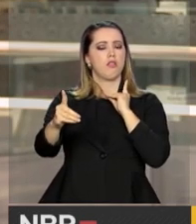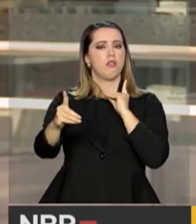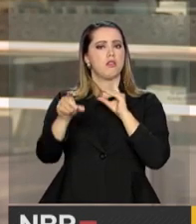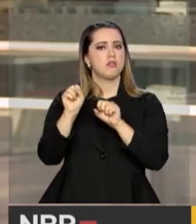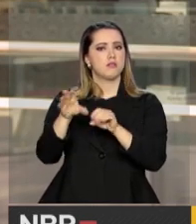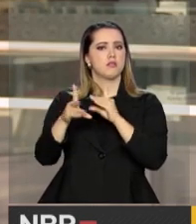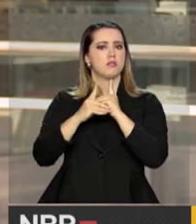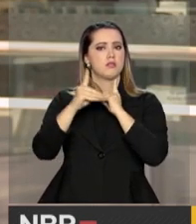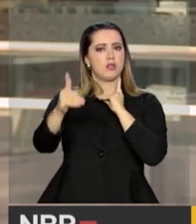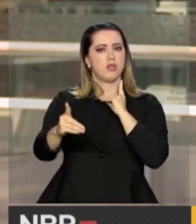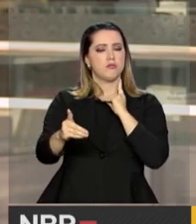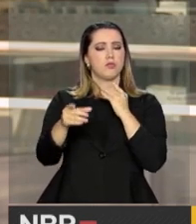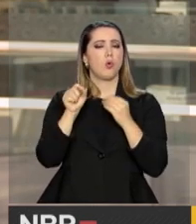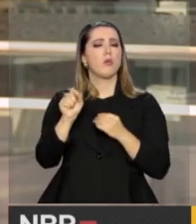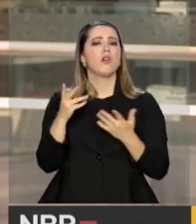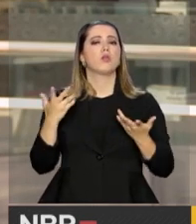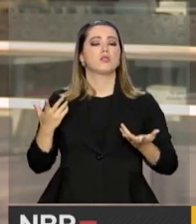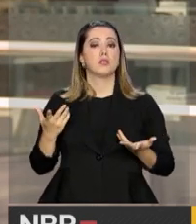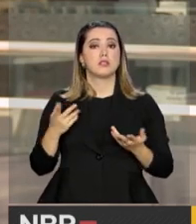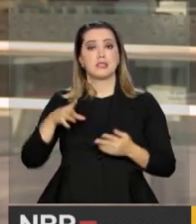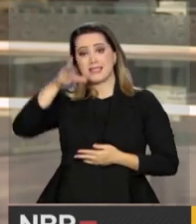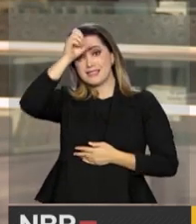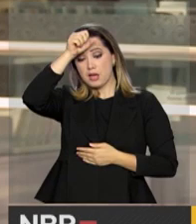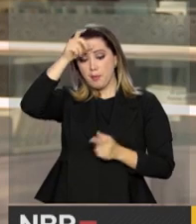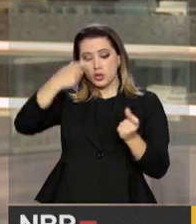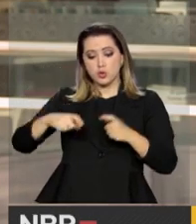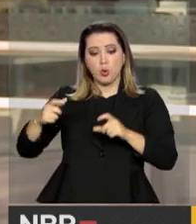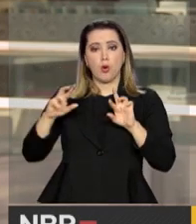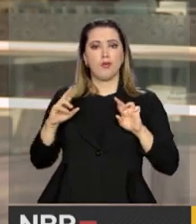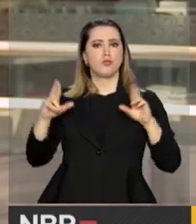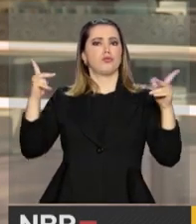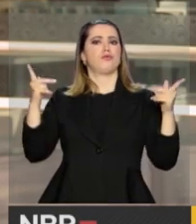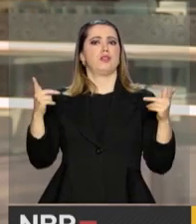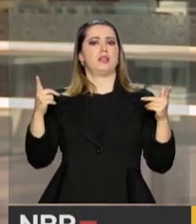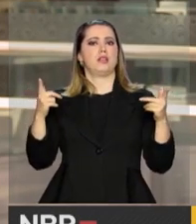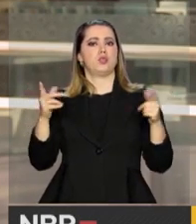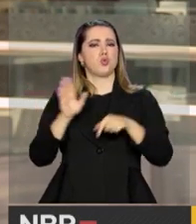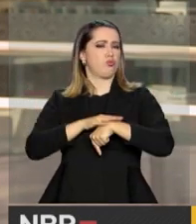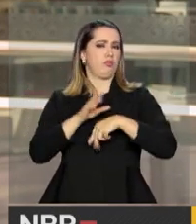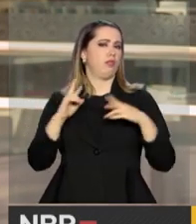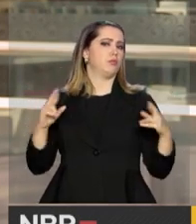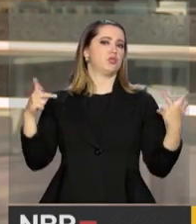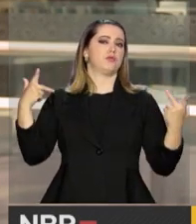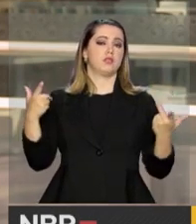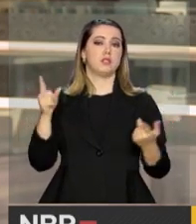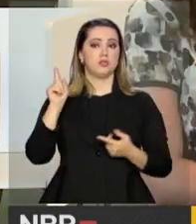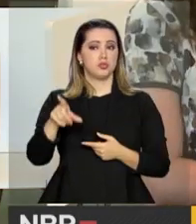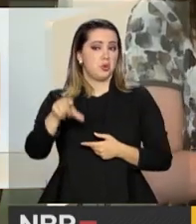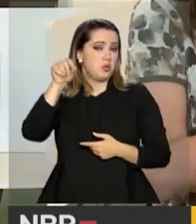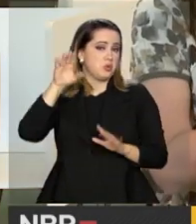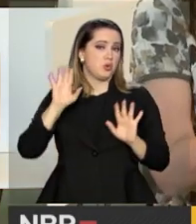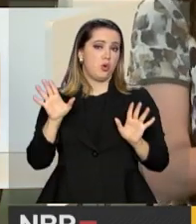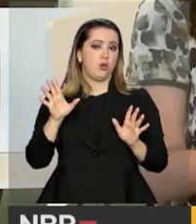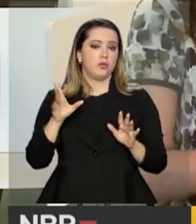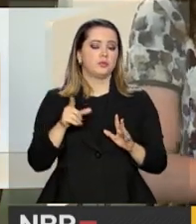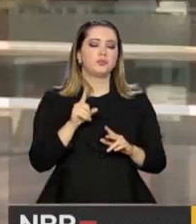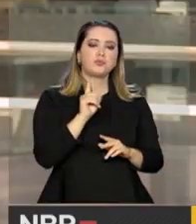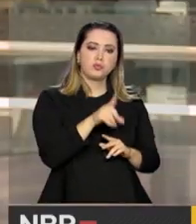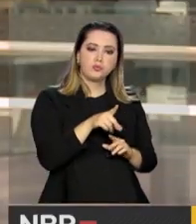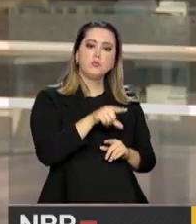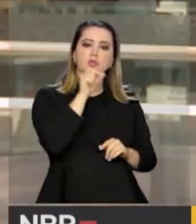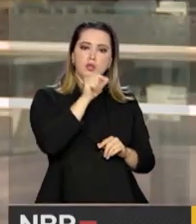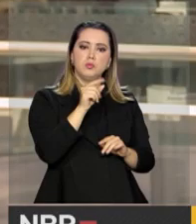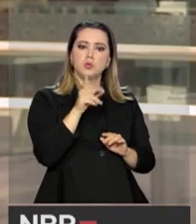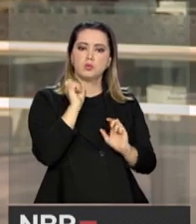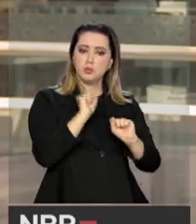qual você consegue aprender em um lugar e um tempo diferente, se tornou uma opção para a maioria das pessoas. Uma opção viável. Uma